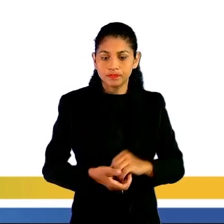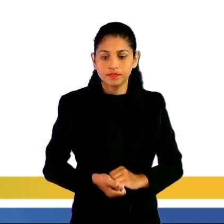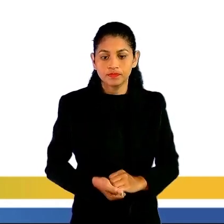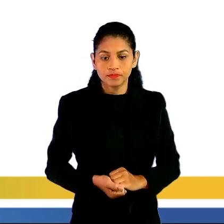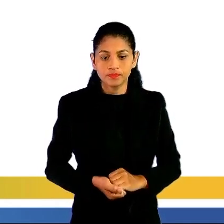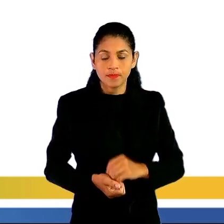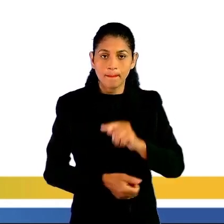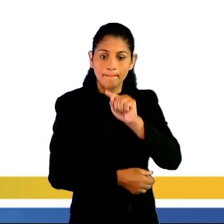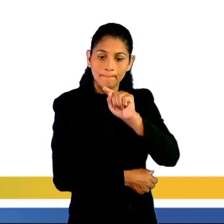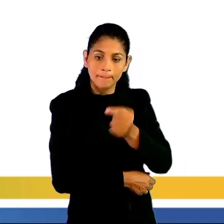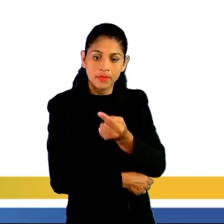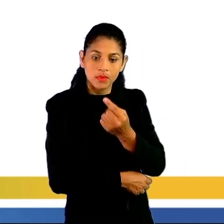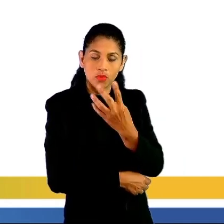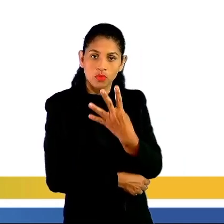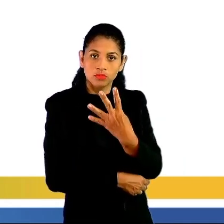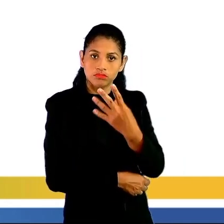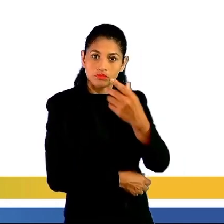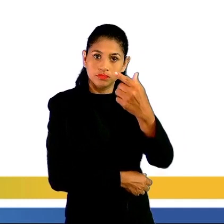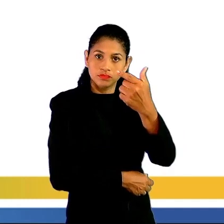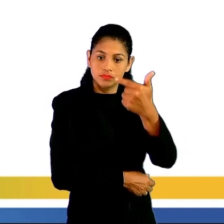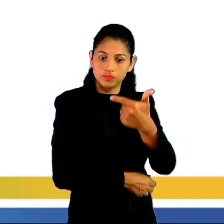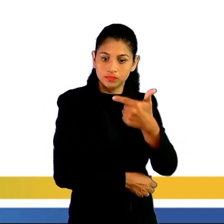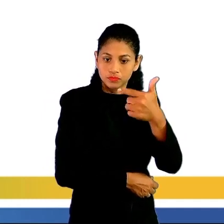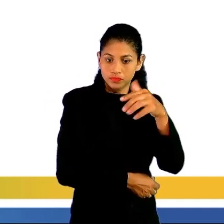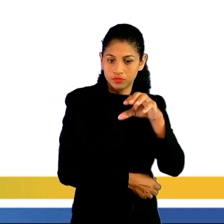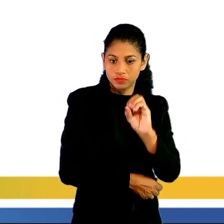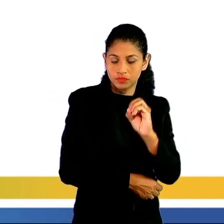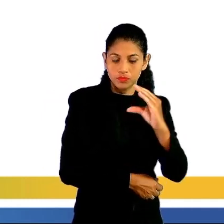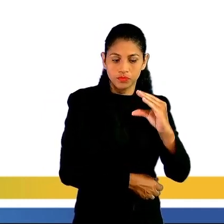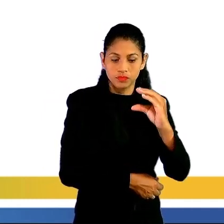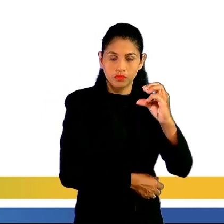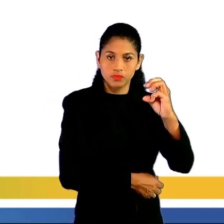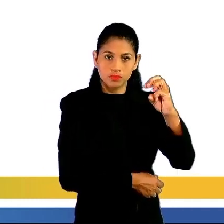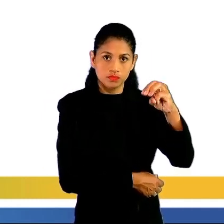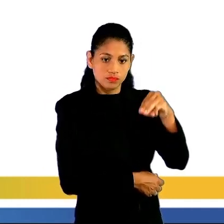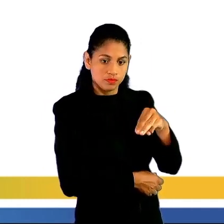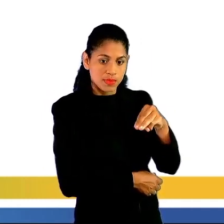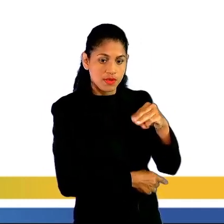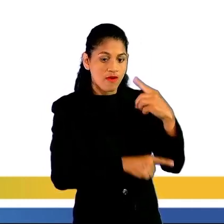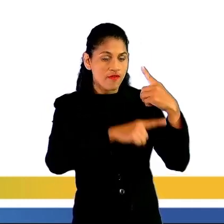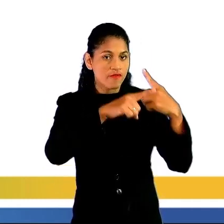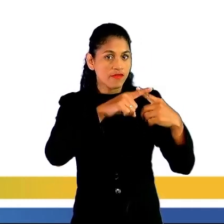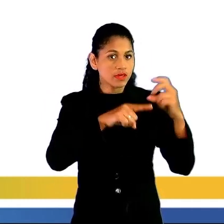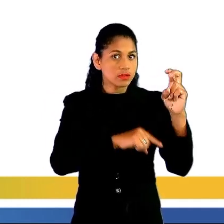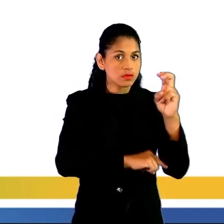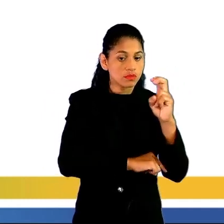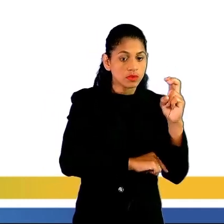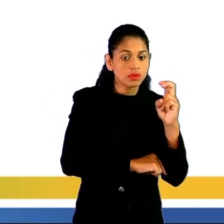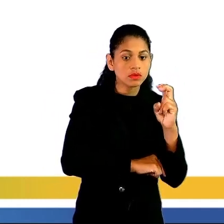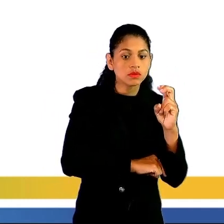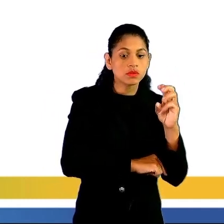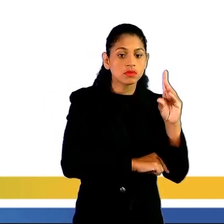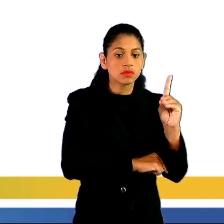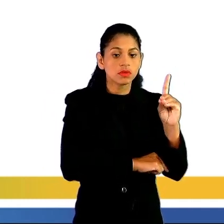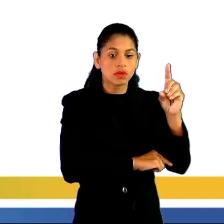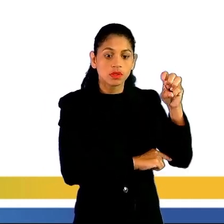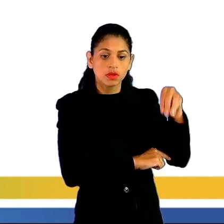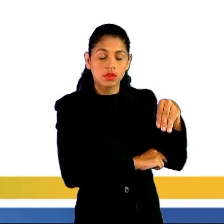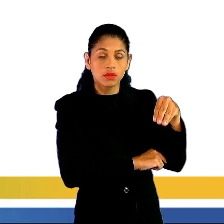.420 centímetros vezes 55 decímetros vezes 4